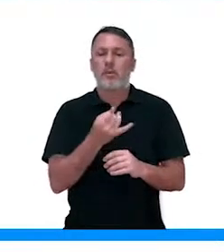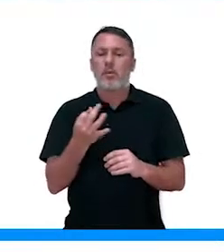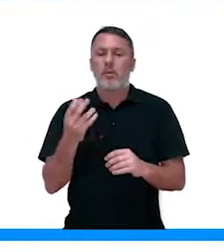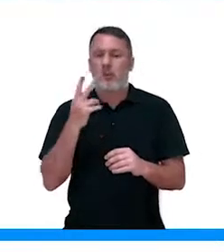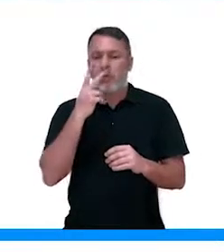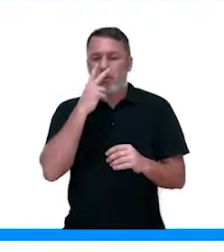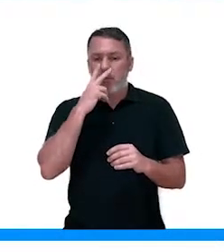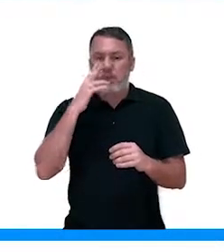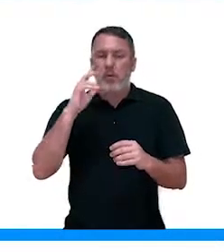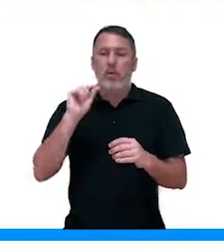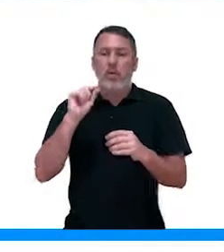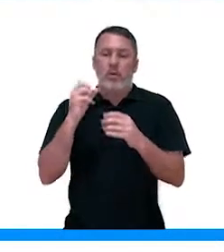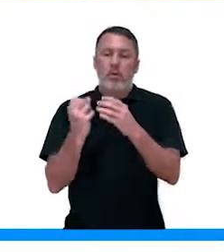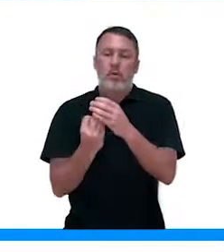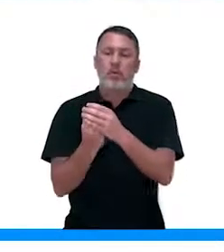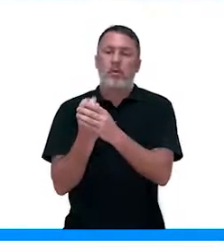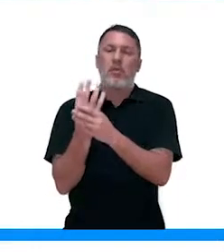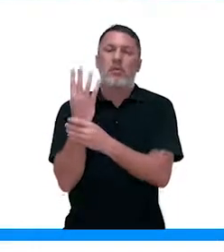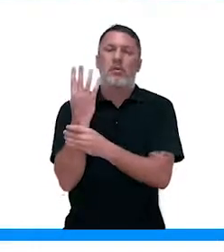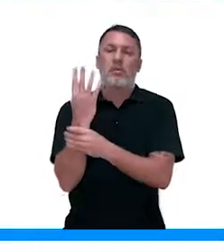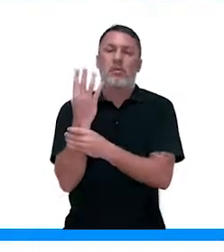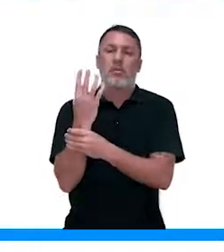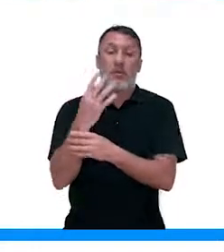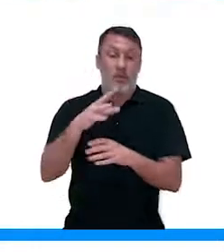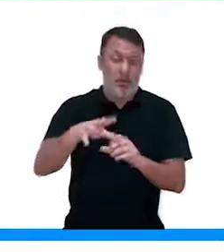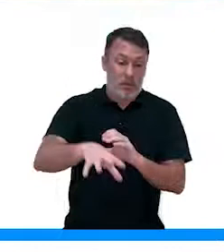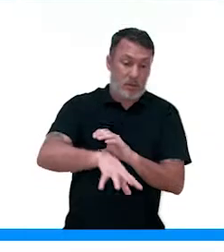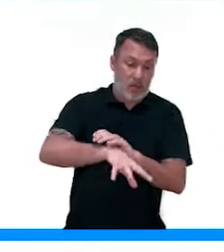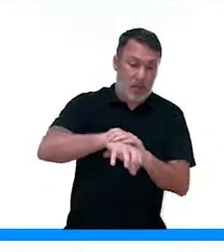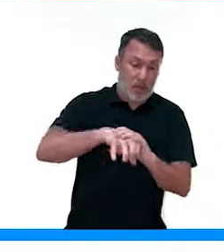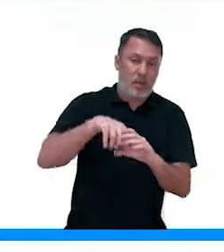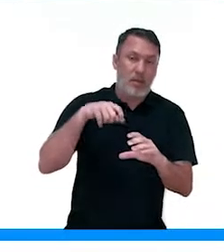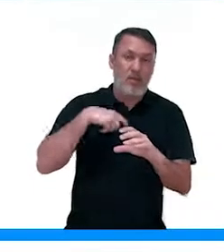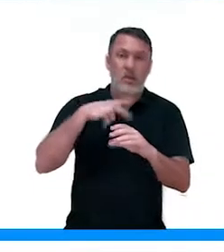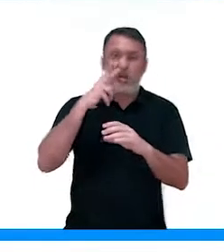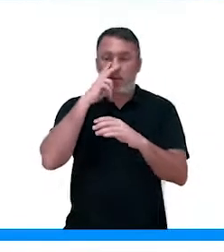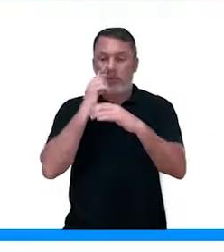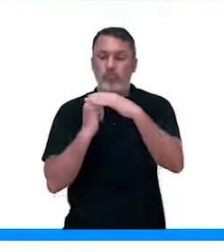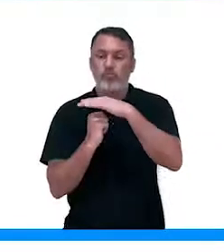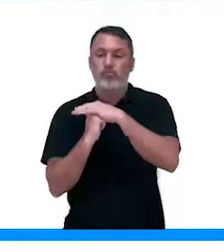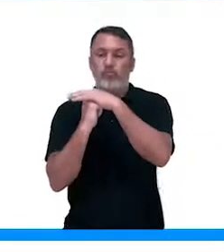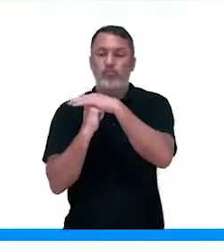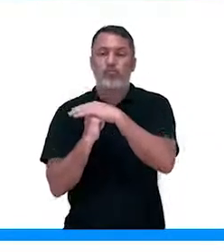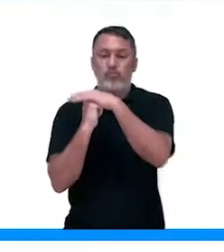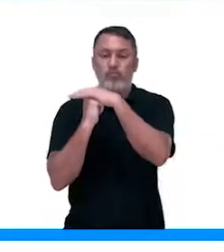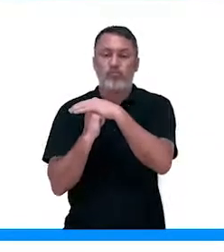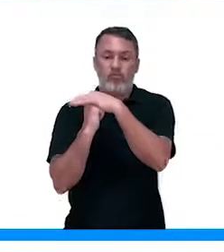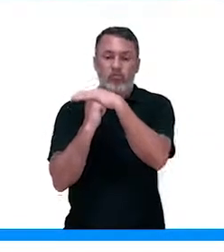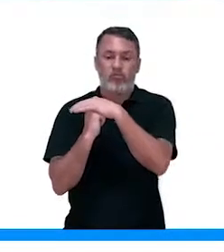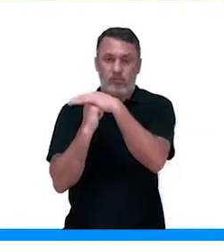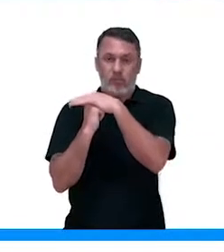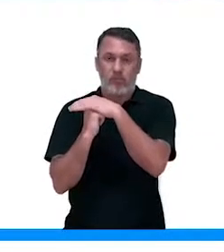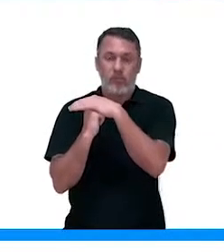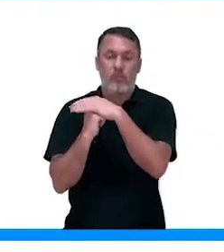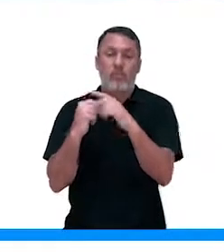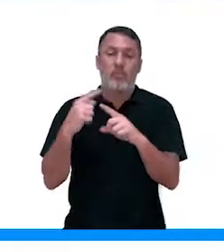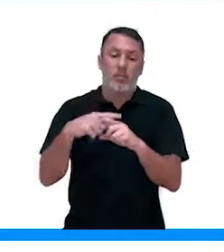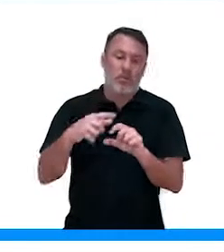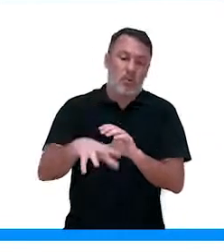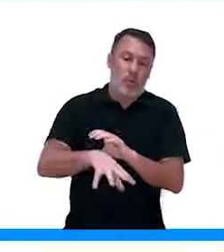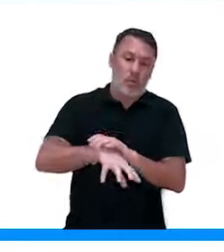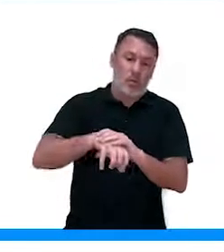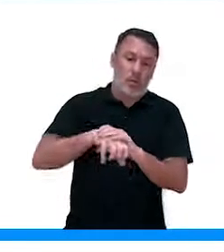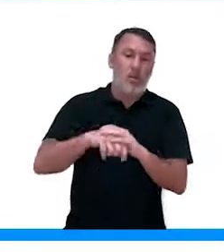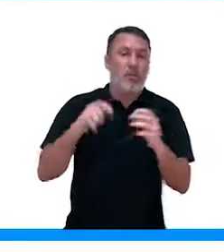empurram a seiva bruta para cima. Uma pressão que é gerada faz com que ela seja empurrada. E aí, a raiz, ela pode